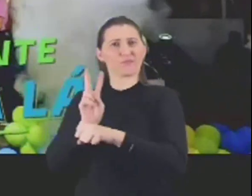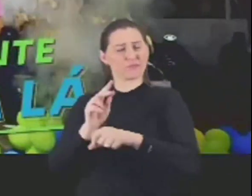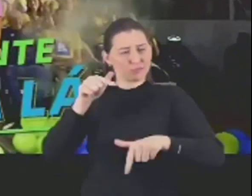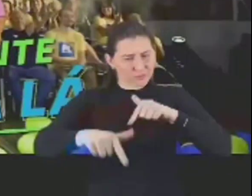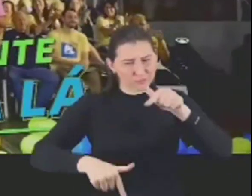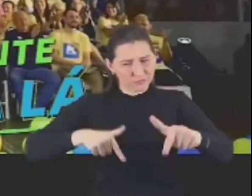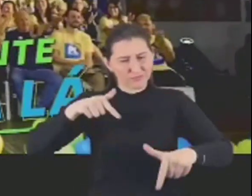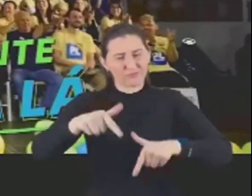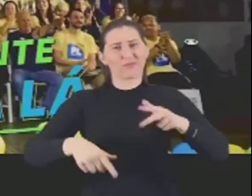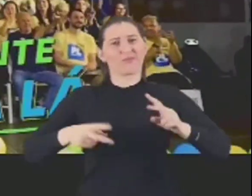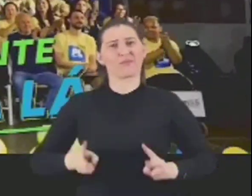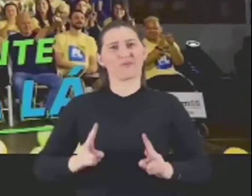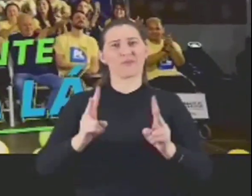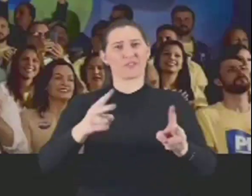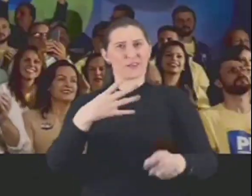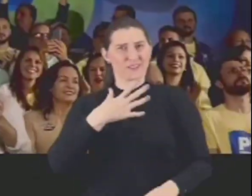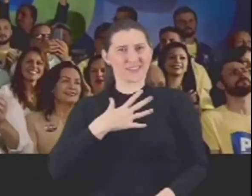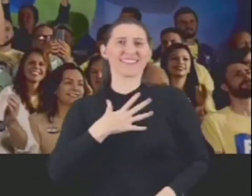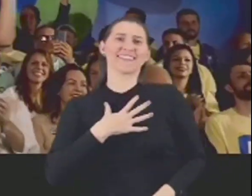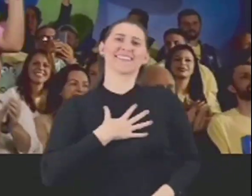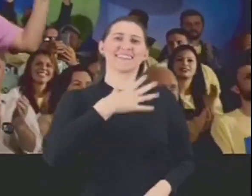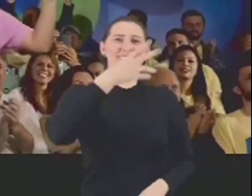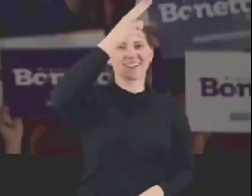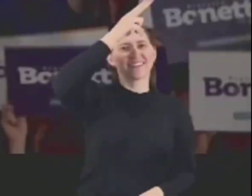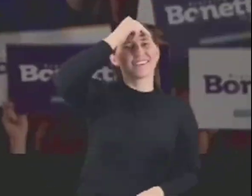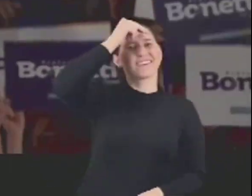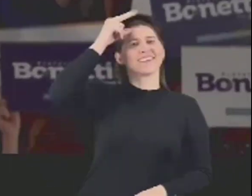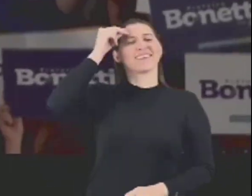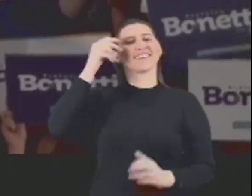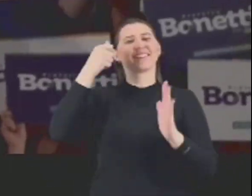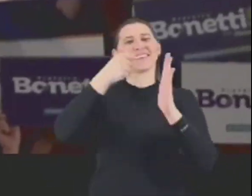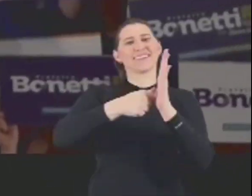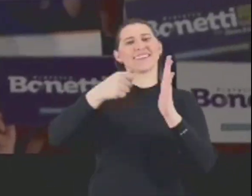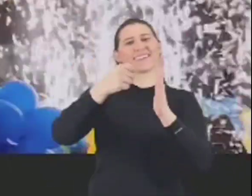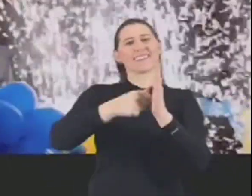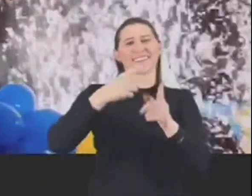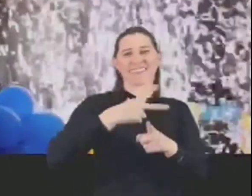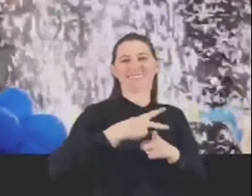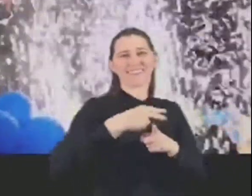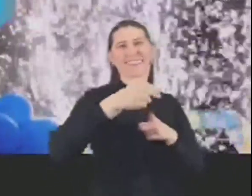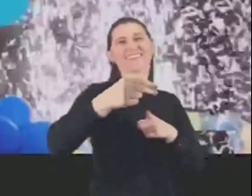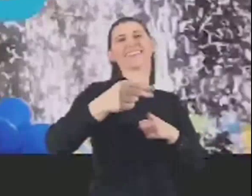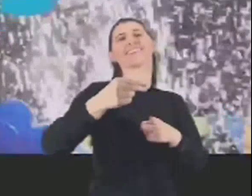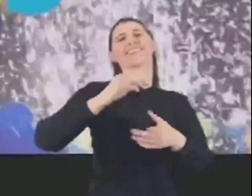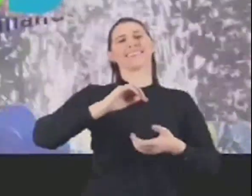em frente que se chega lá, Bonete Prefeito pra realizar.